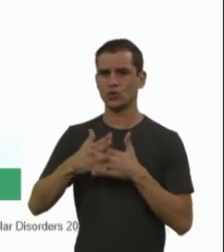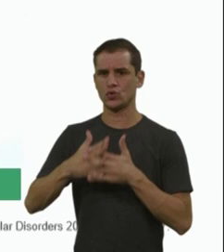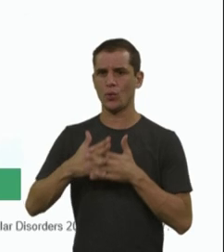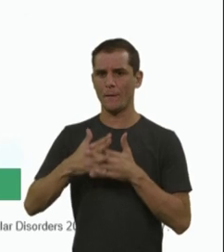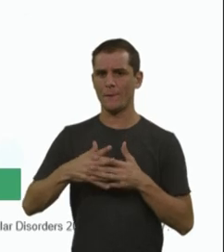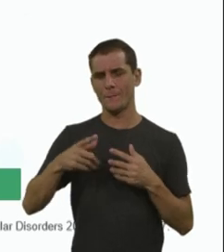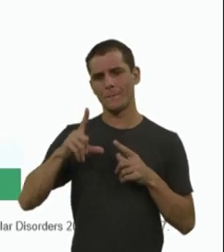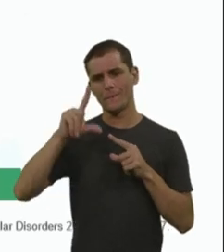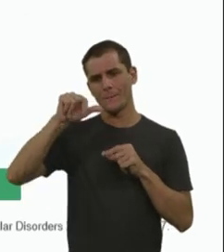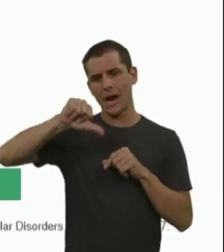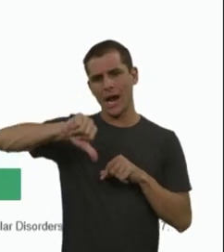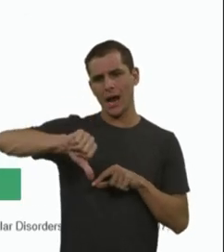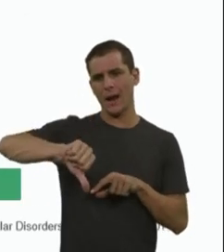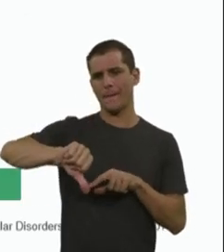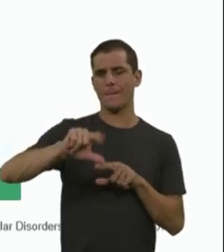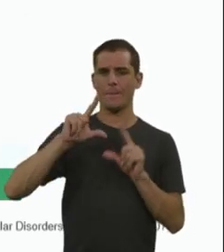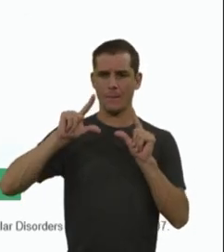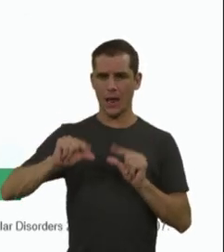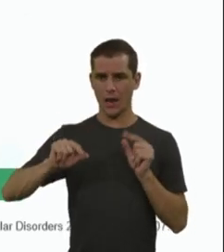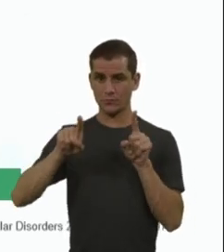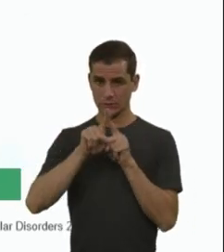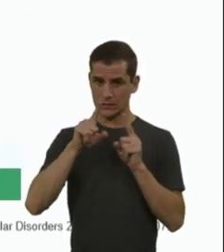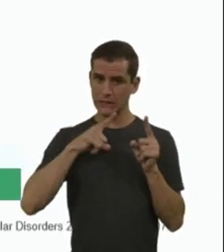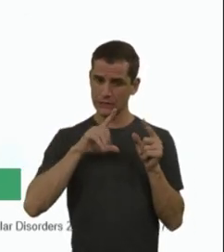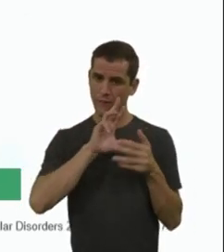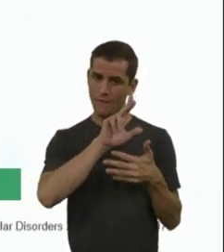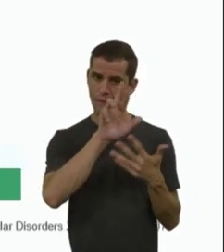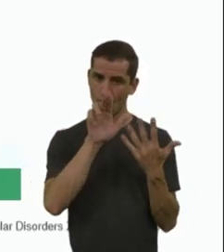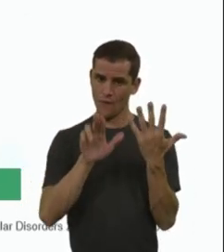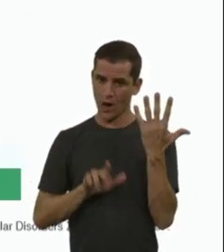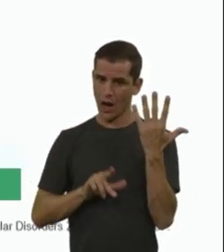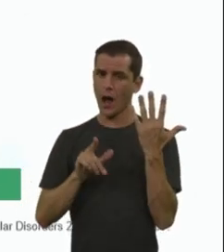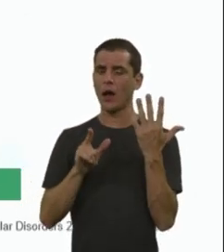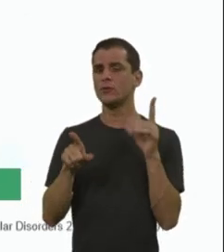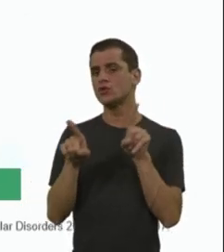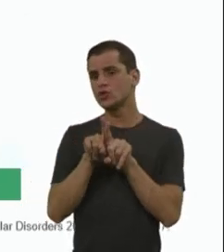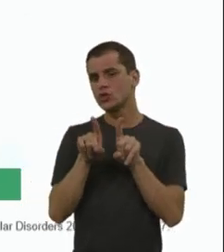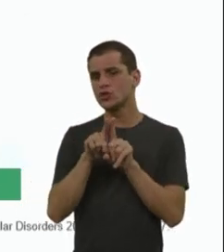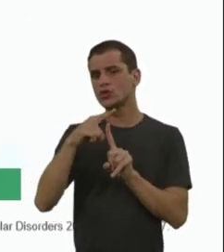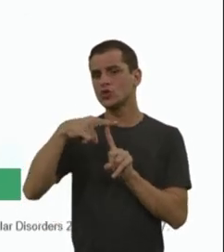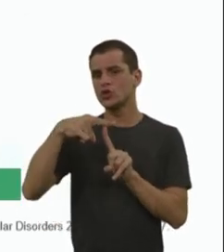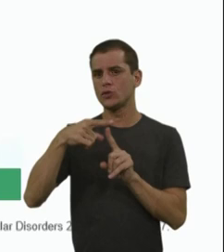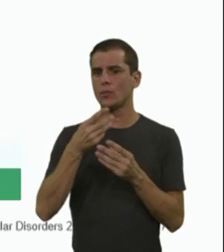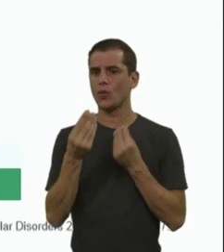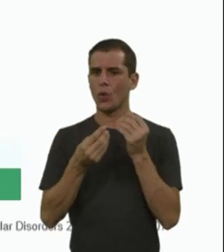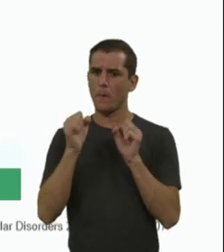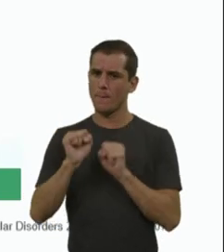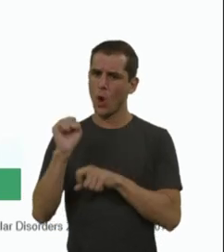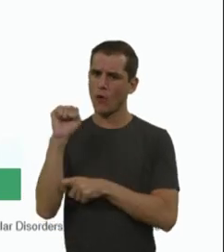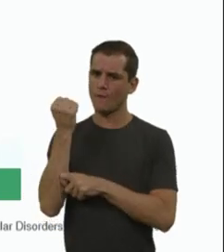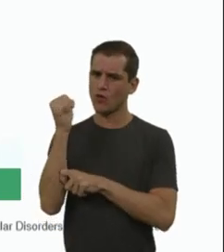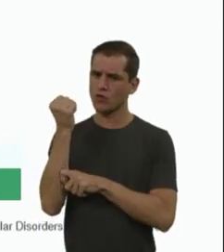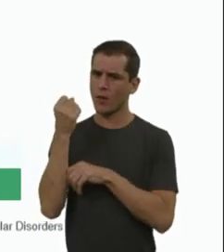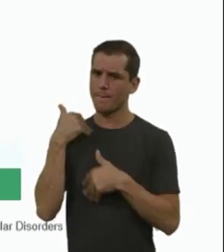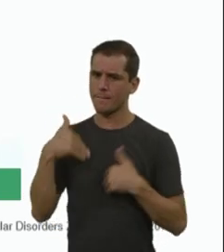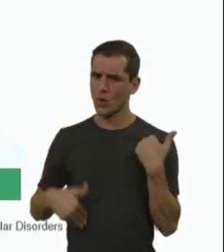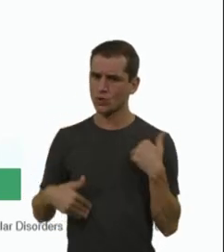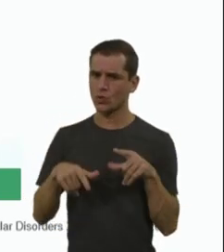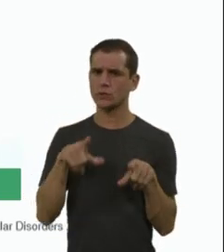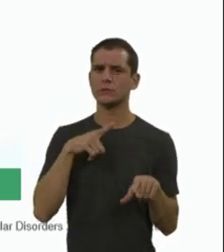ele é bastante complexo, são várias reabilitações, reabilitação, né, fazer fisioterapia motora, fisioterapia